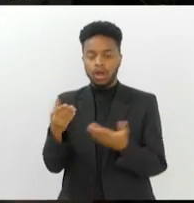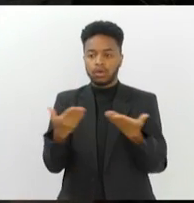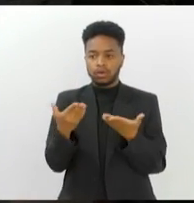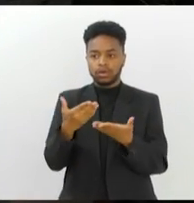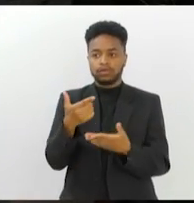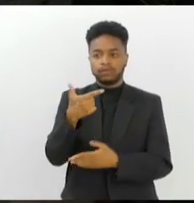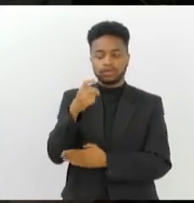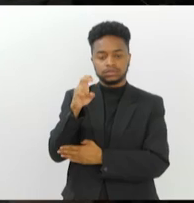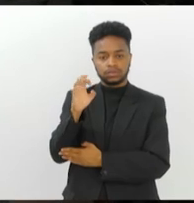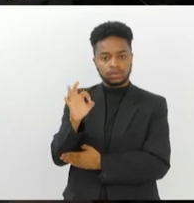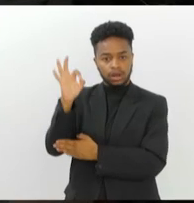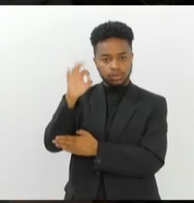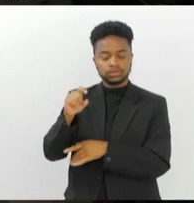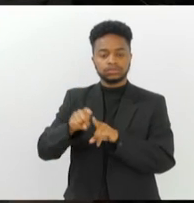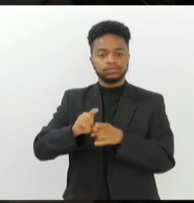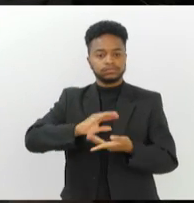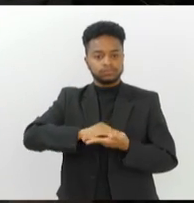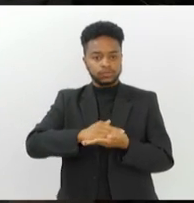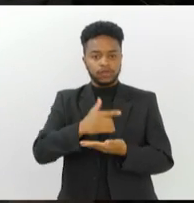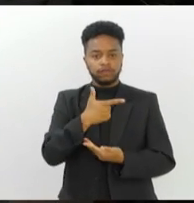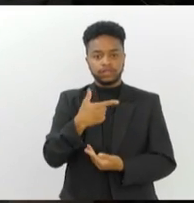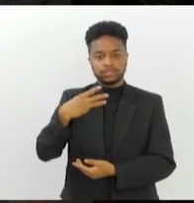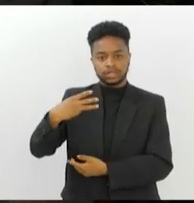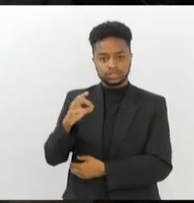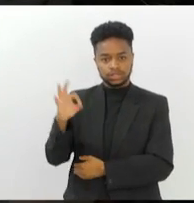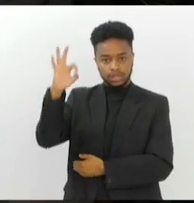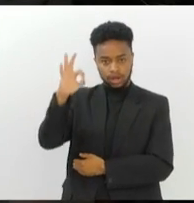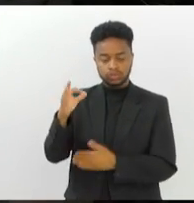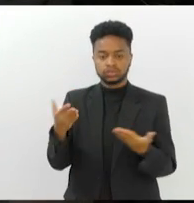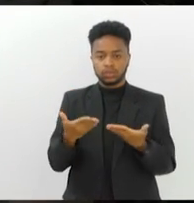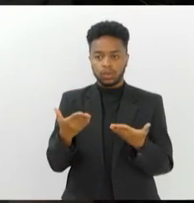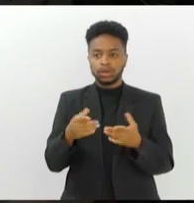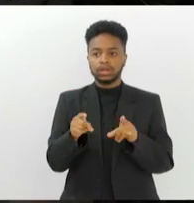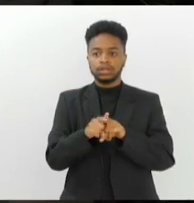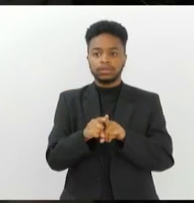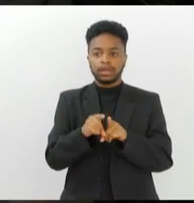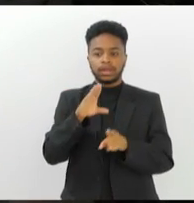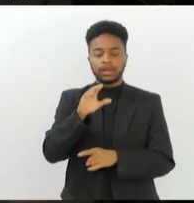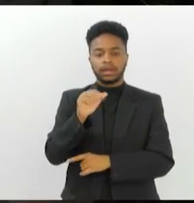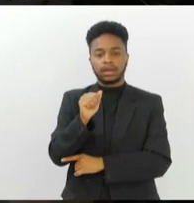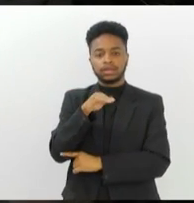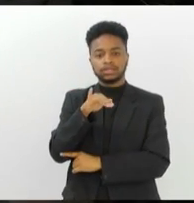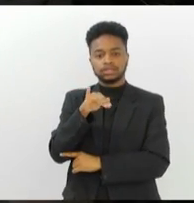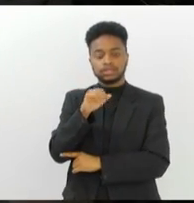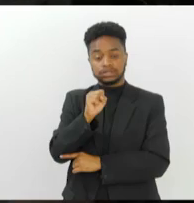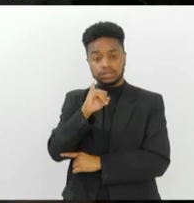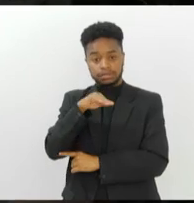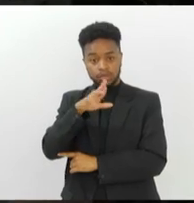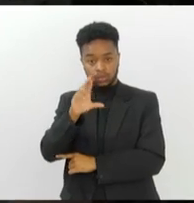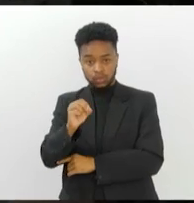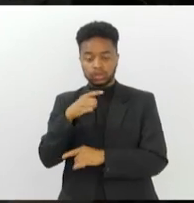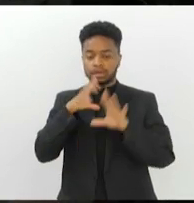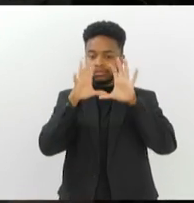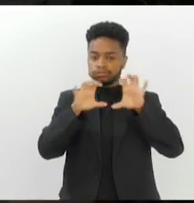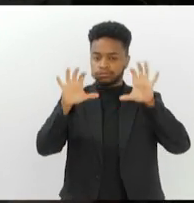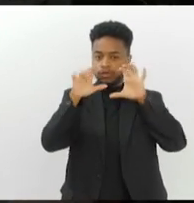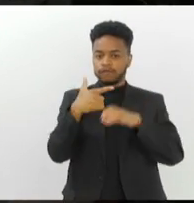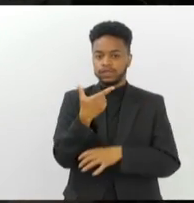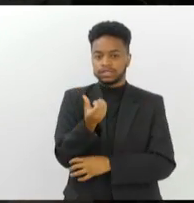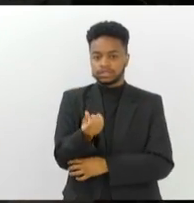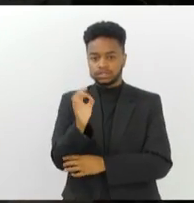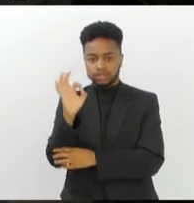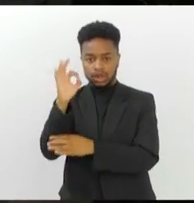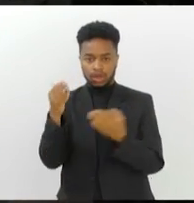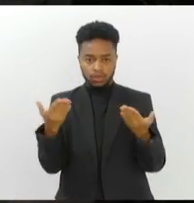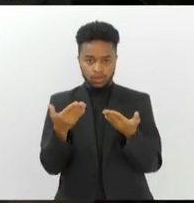Rio das Ostras está nublado, 23 graus, nuvens dispersas. E Casimiro de Abreu também está um pouco nublado, 26 graus